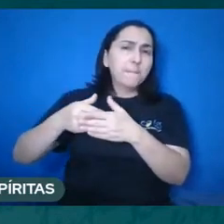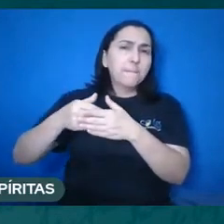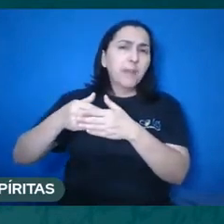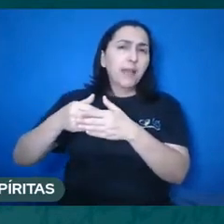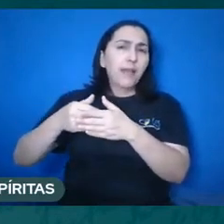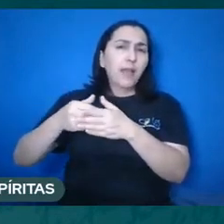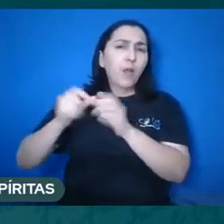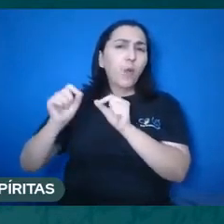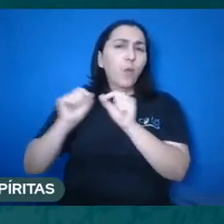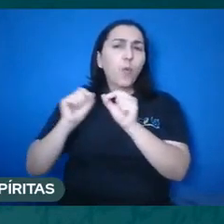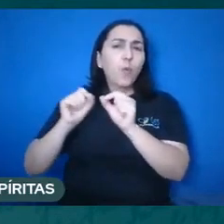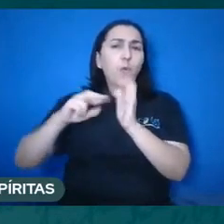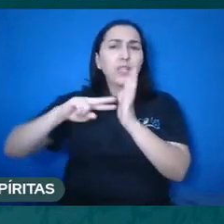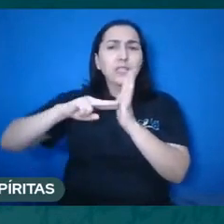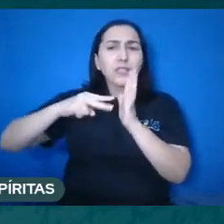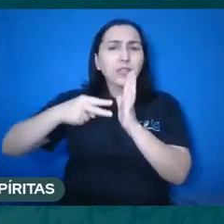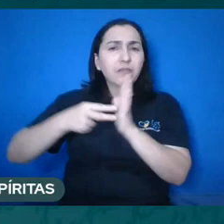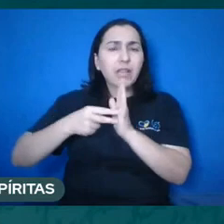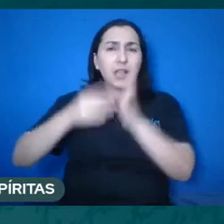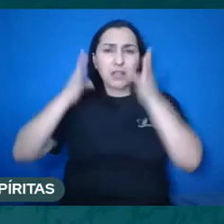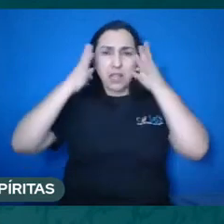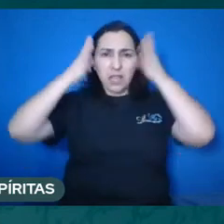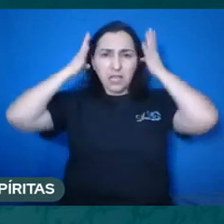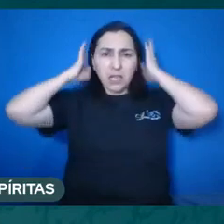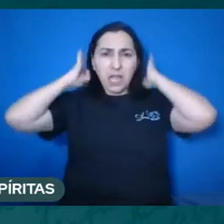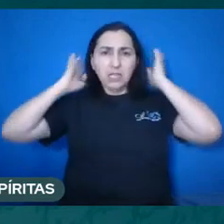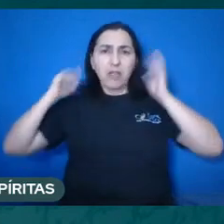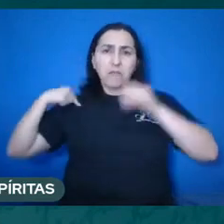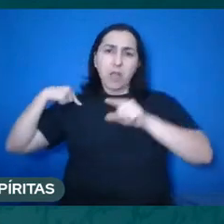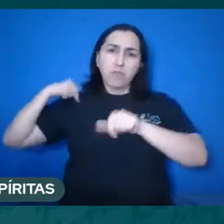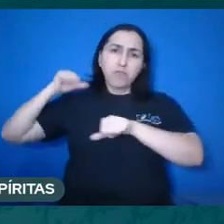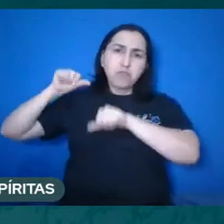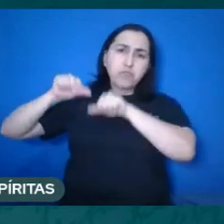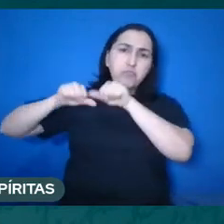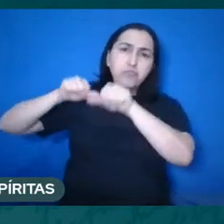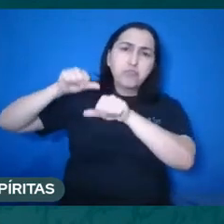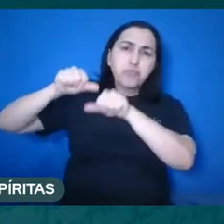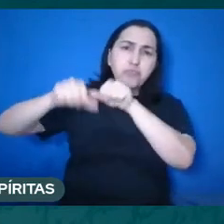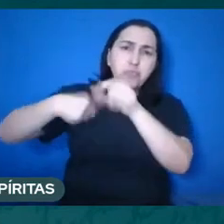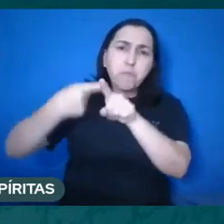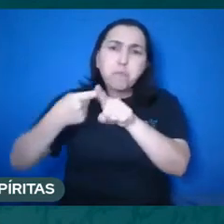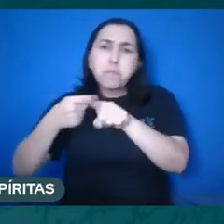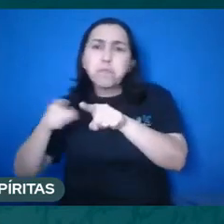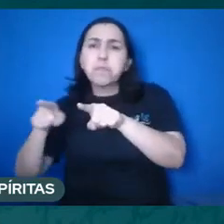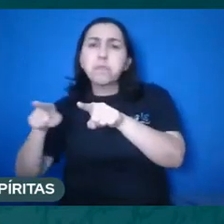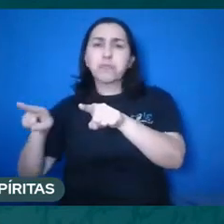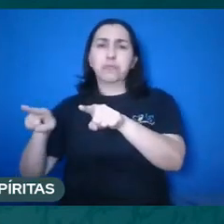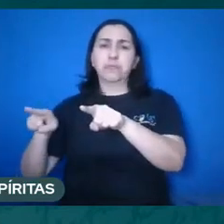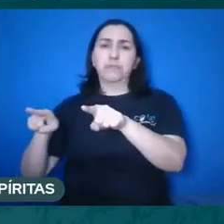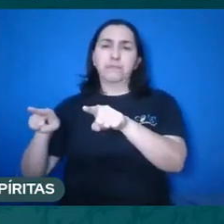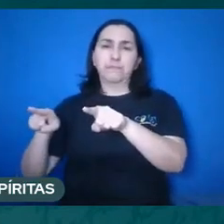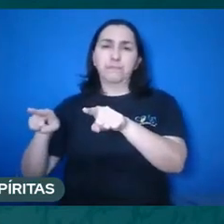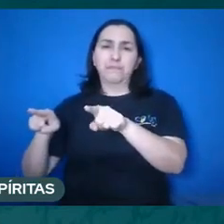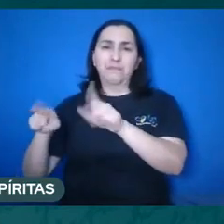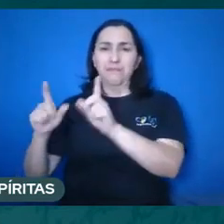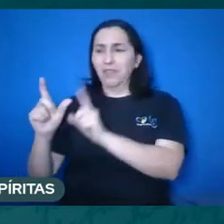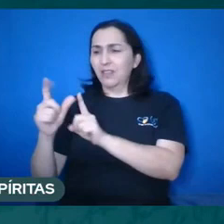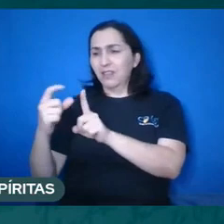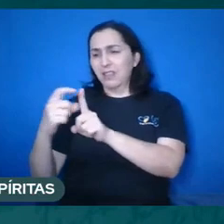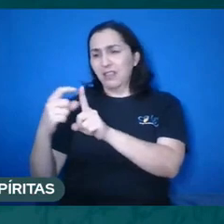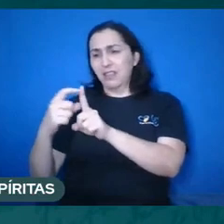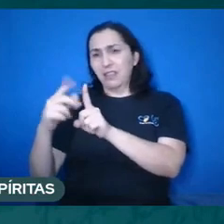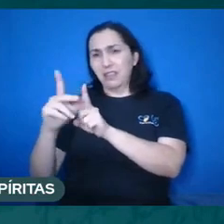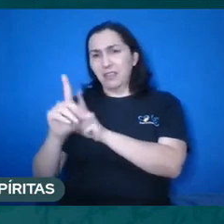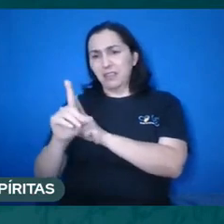Sócrates, pelos gregos, acabou transformando-se numa ideia oposta. E hoje, quando se usa a palavra daimon ou